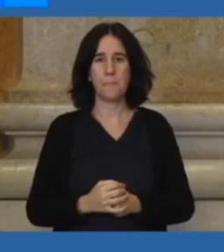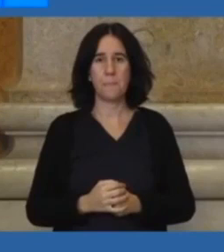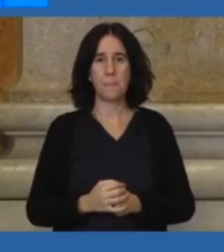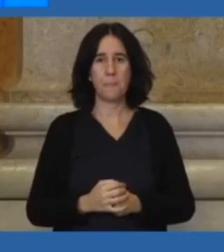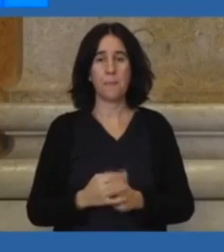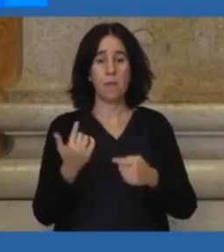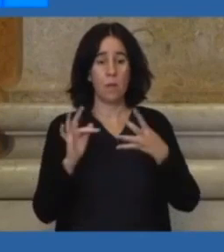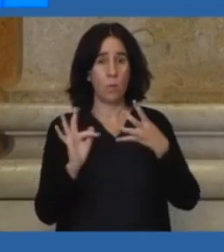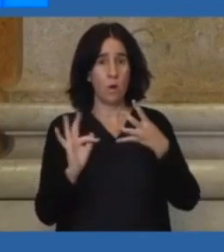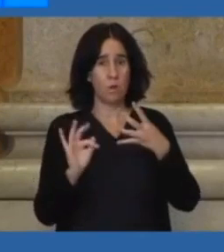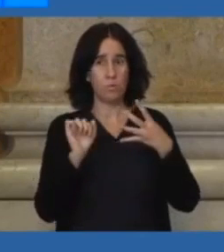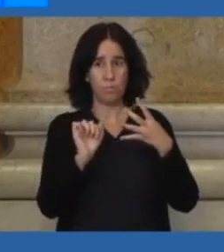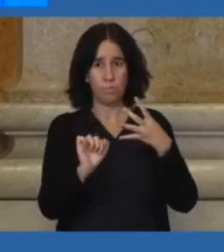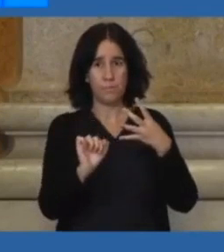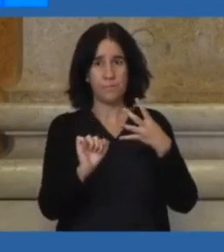Quarto lugar,